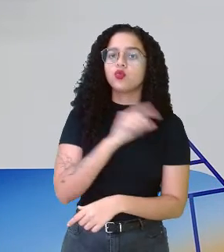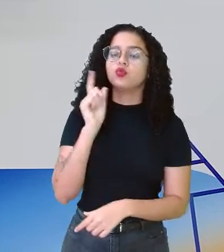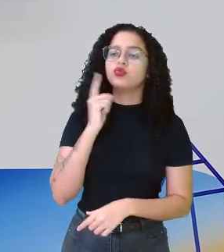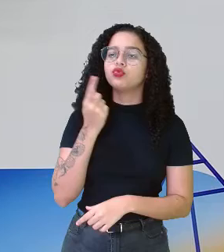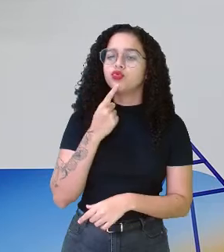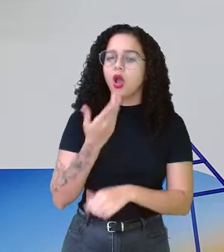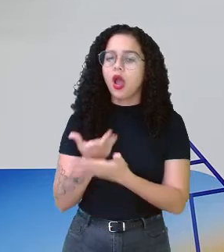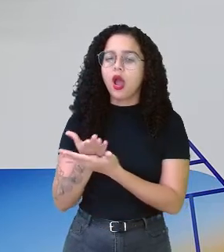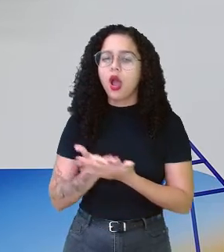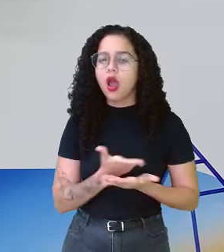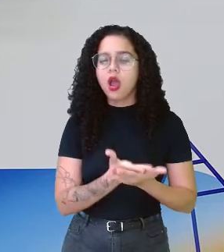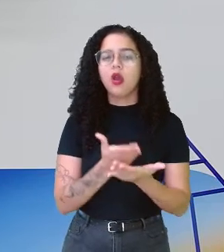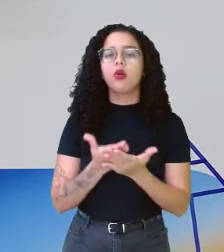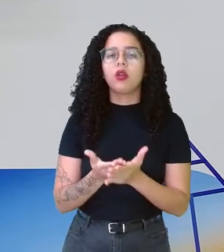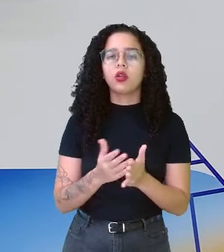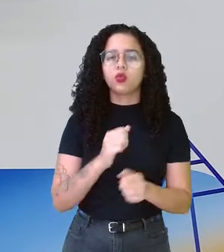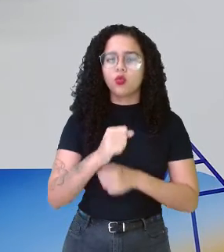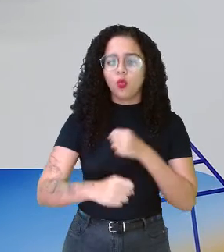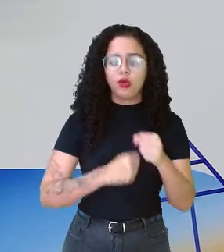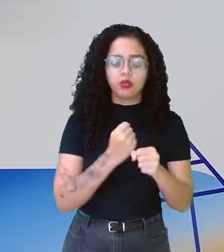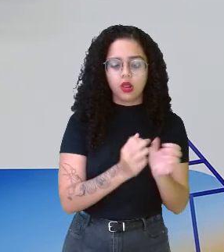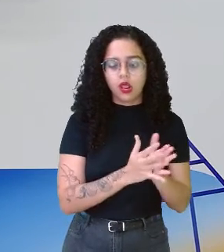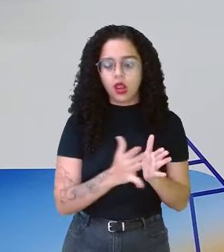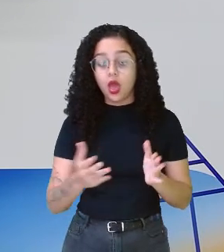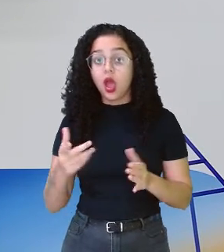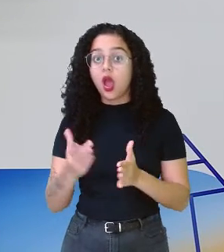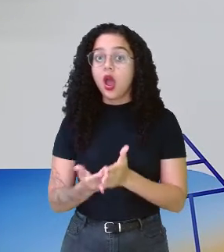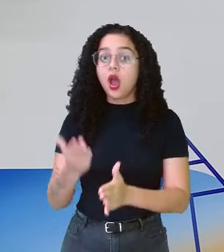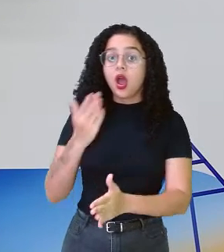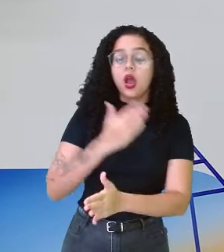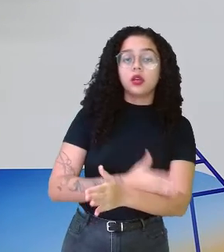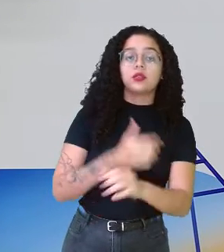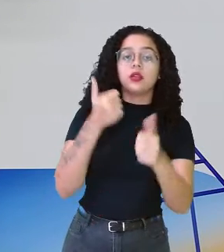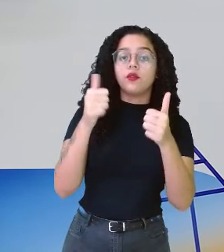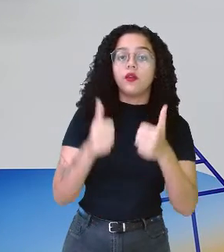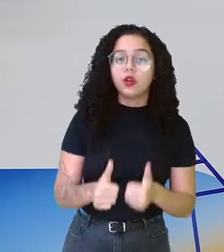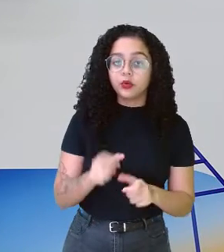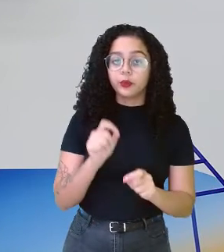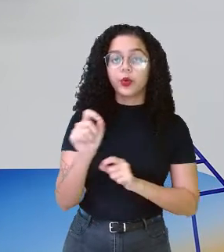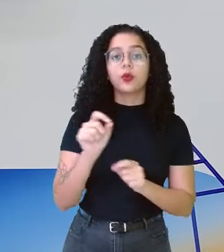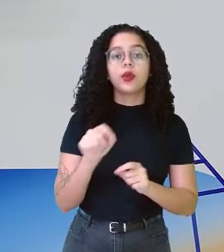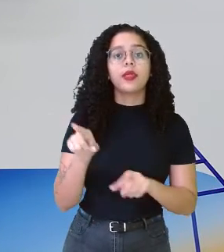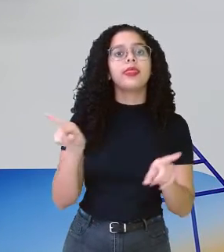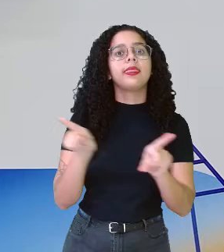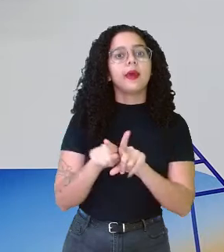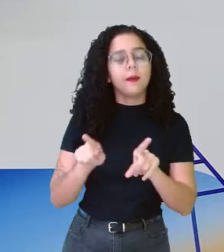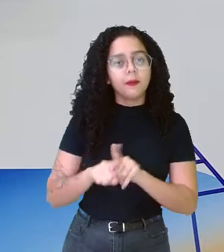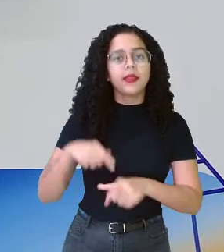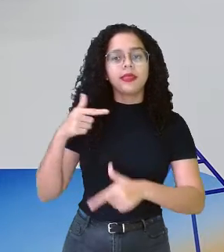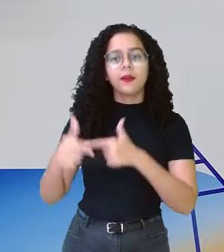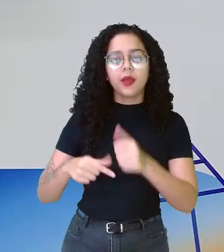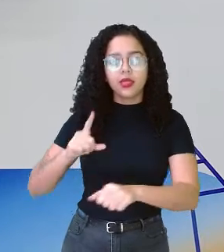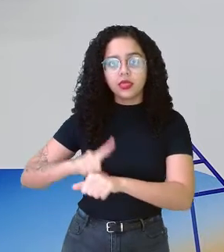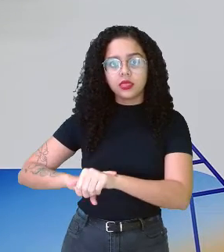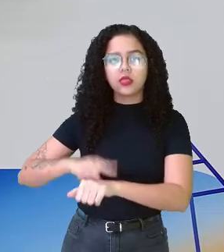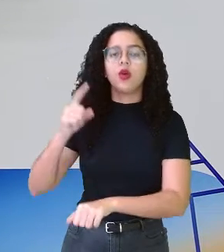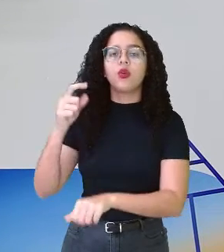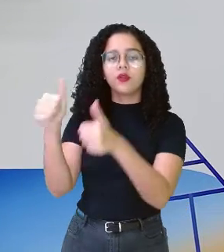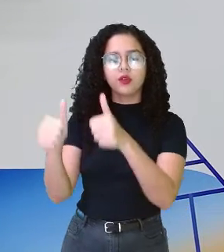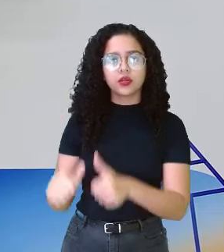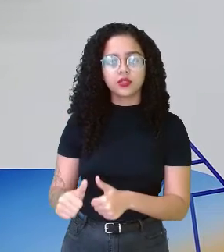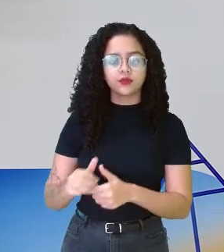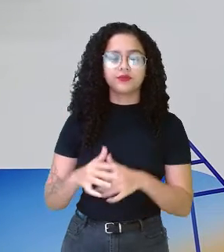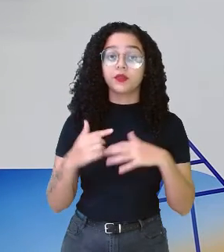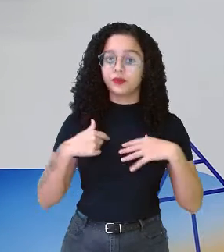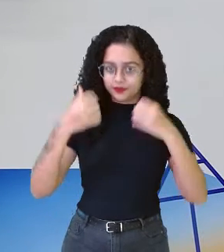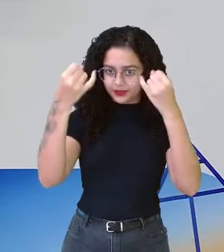aulas, no decorrer do ano, antes da avaliação, para elas também ser trabalhada na avaliação. Vamos lá,